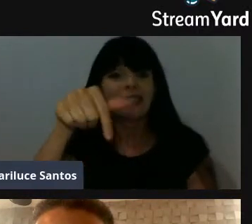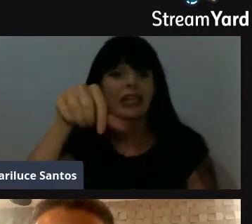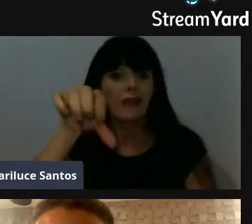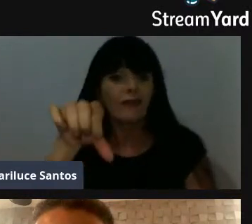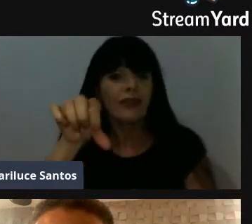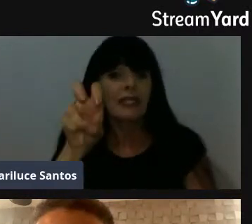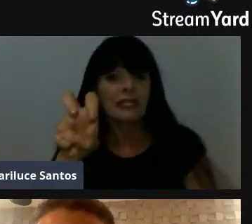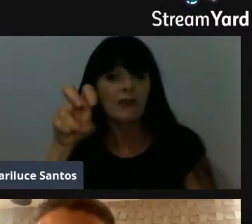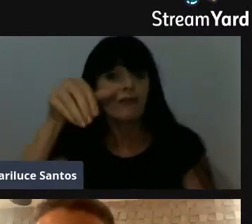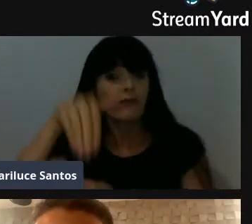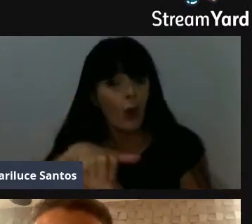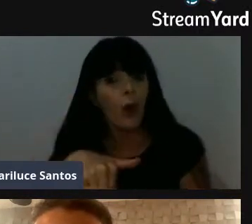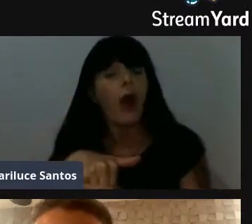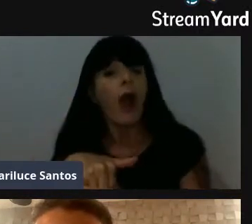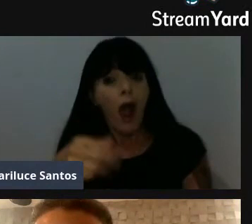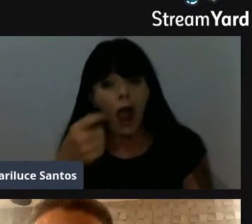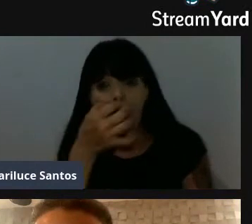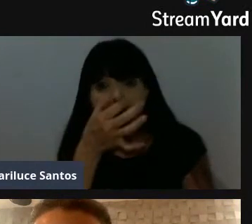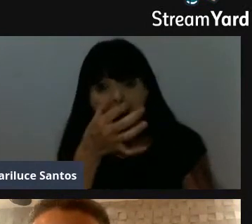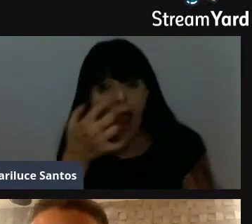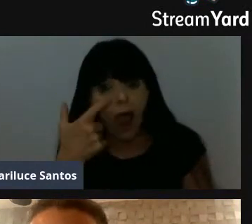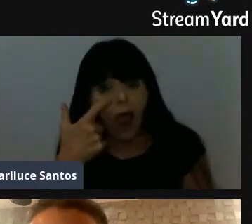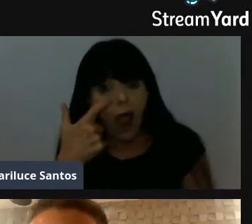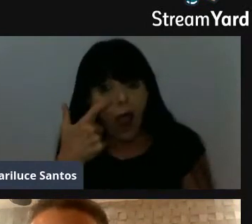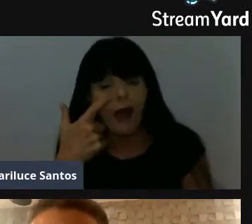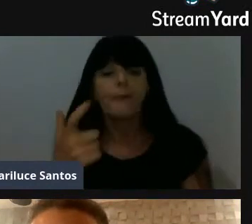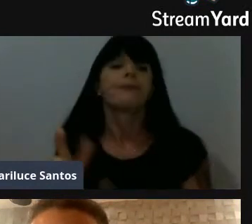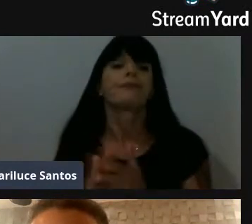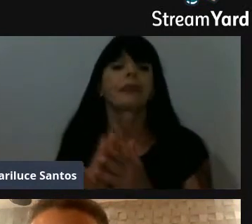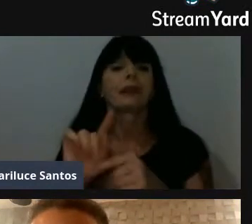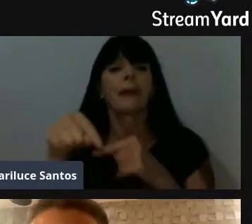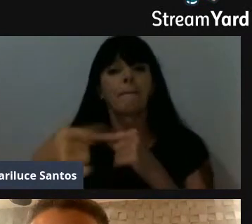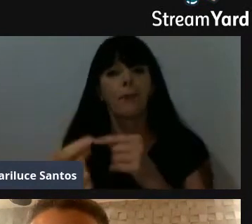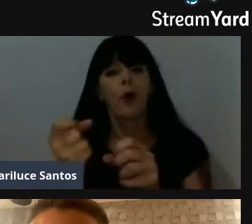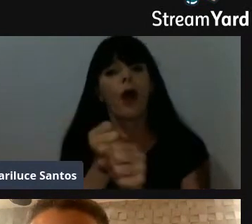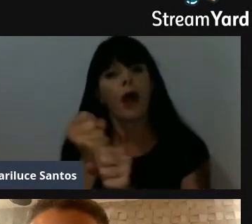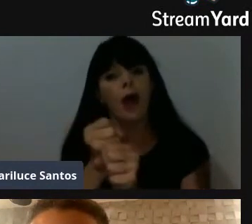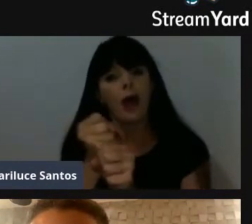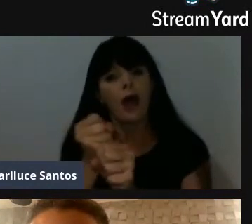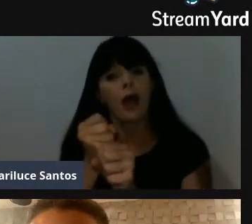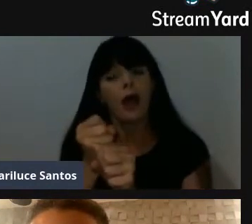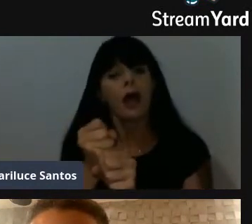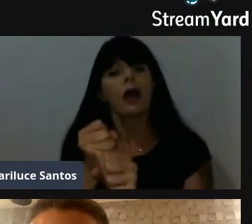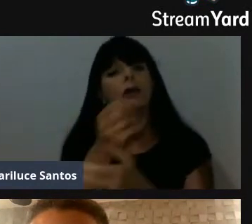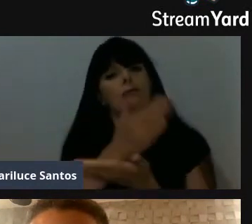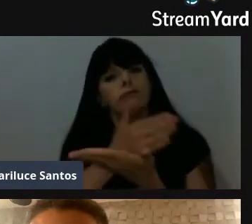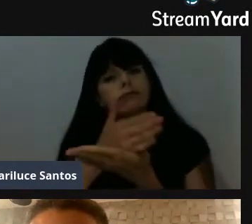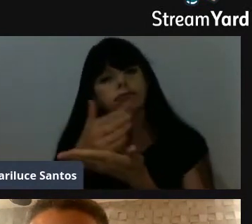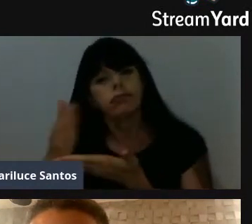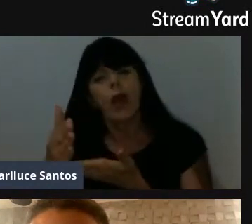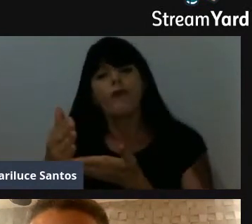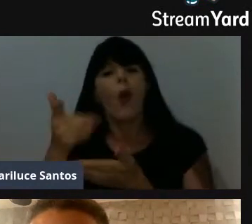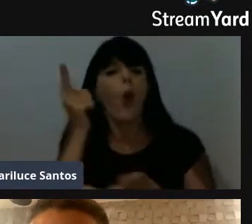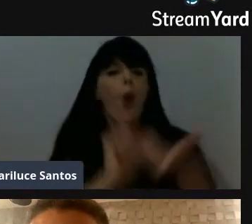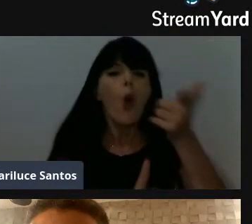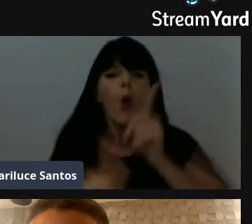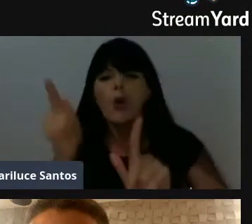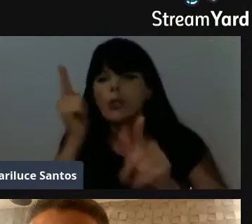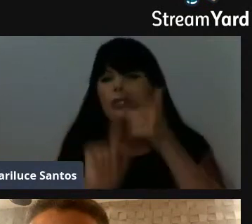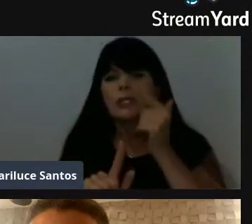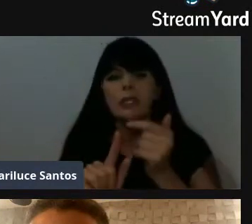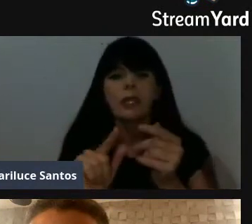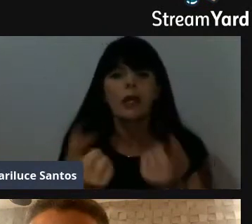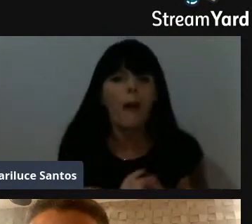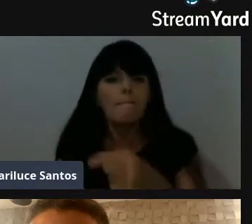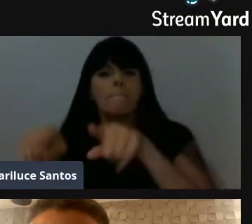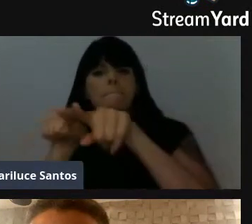votos, né, e durante os anos do meu mandato, eu fui buscando, né, parcerias, e ajudar o povo